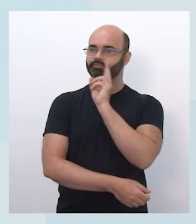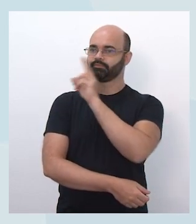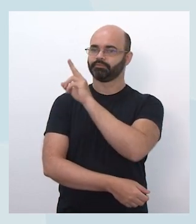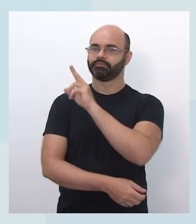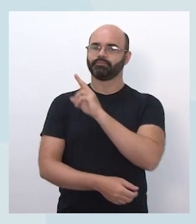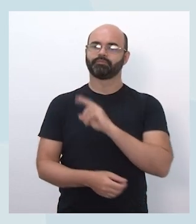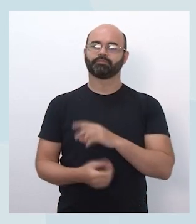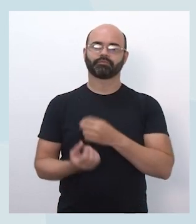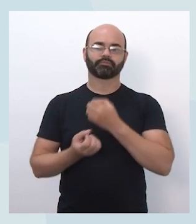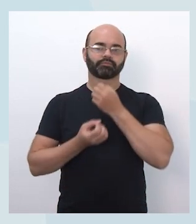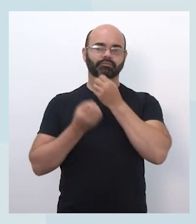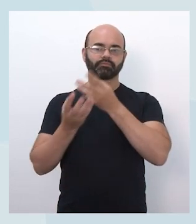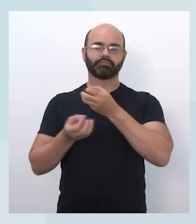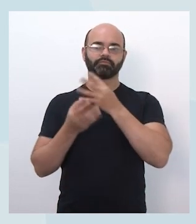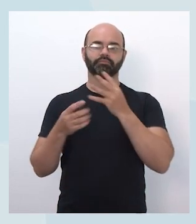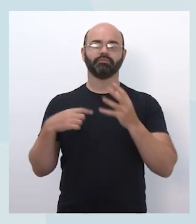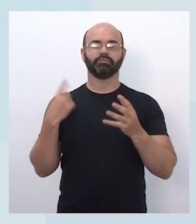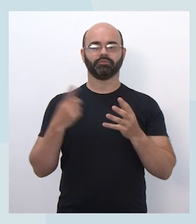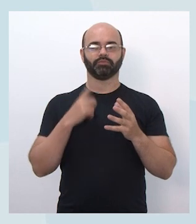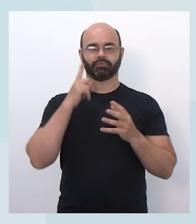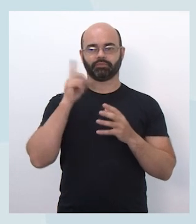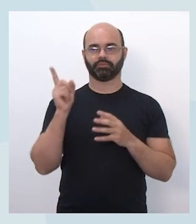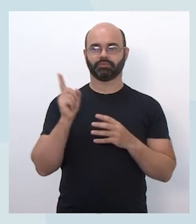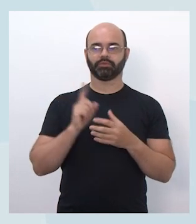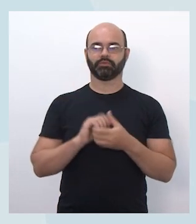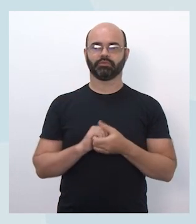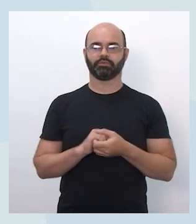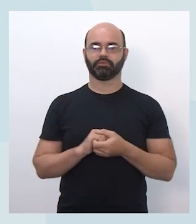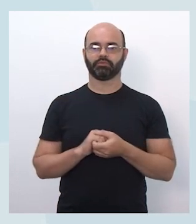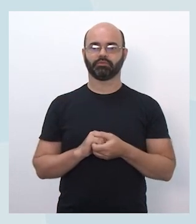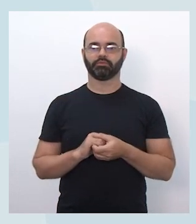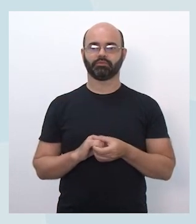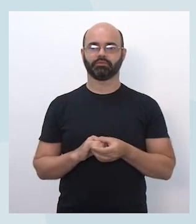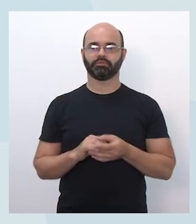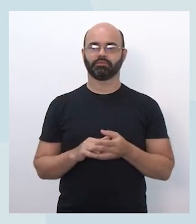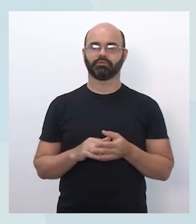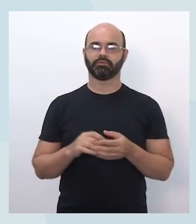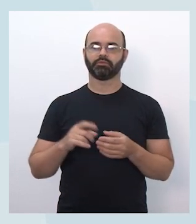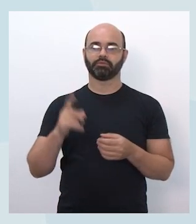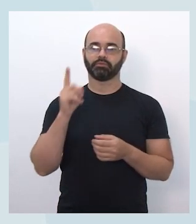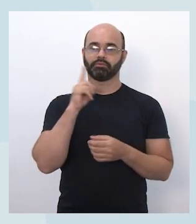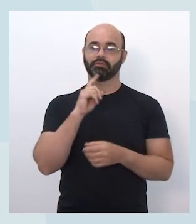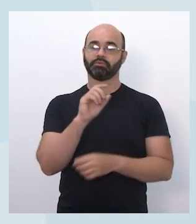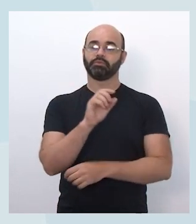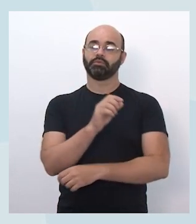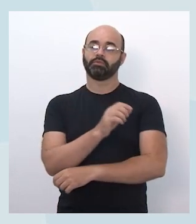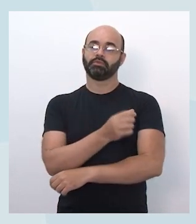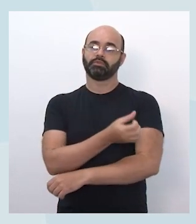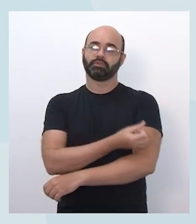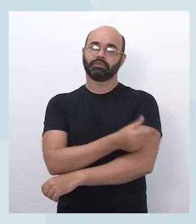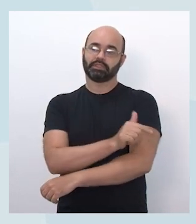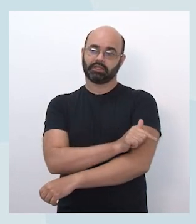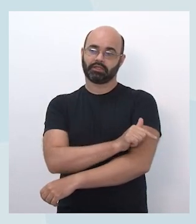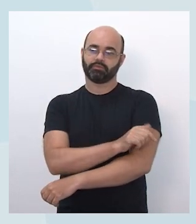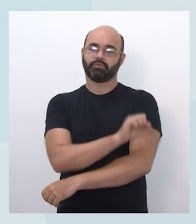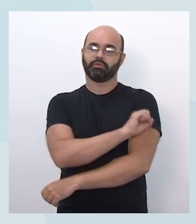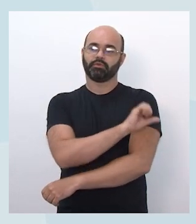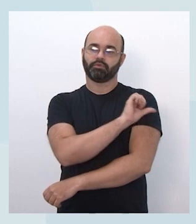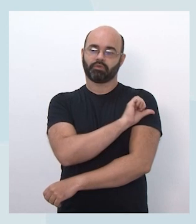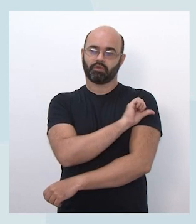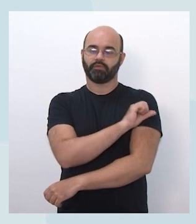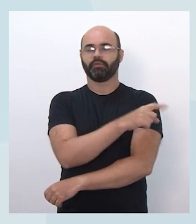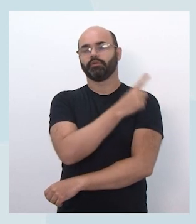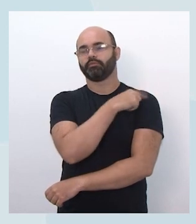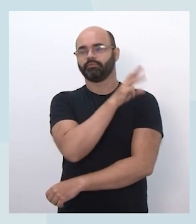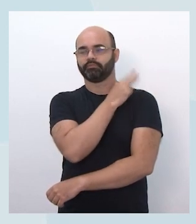da forma como nós estamos estruturando, elas vão ser feitas de sexto, sétimo ano, oitavo e nono ano e turmas do ensino médio, um pouco